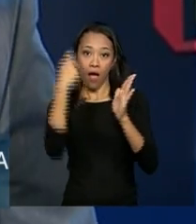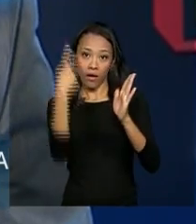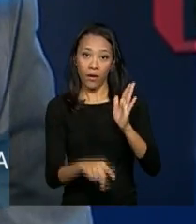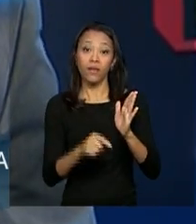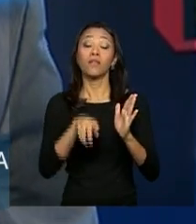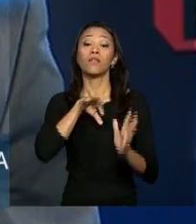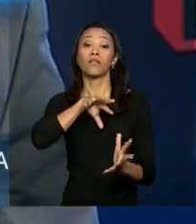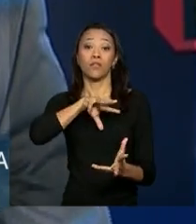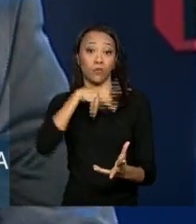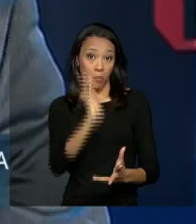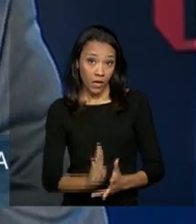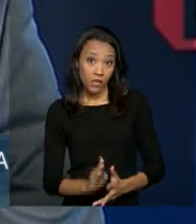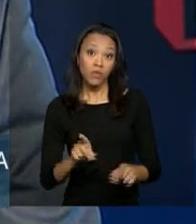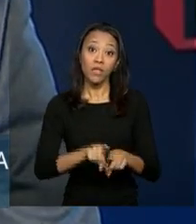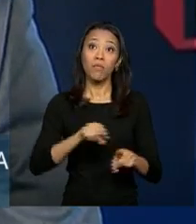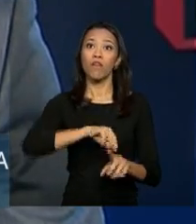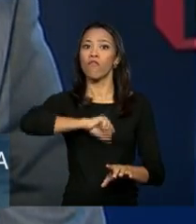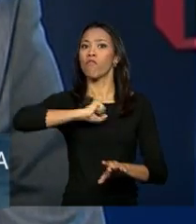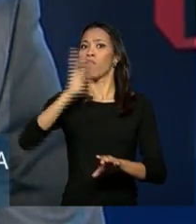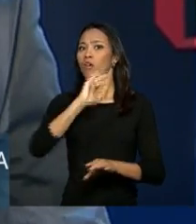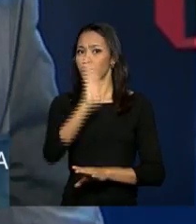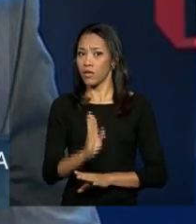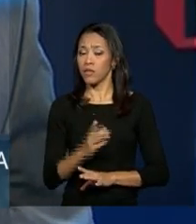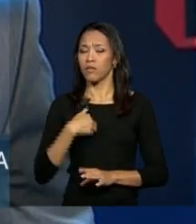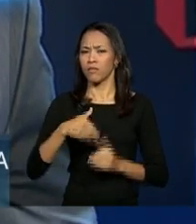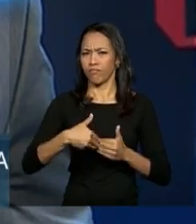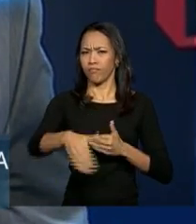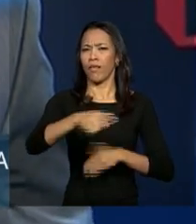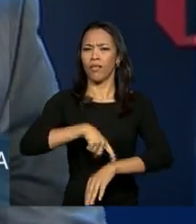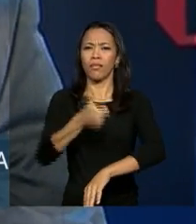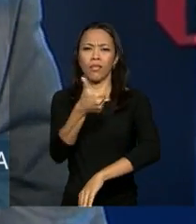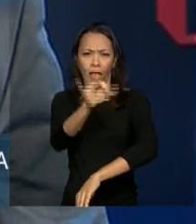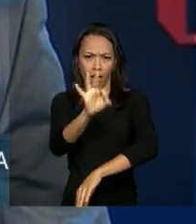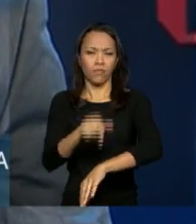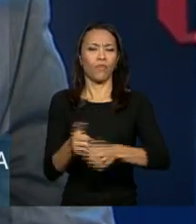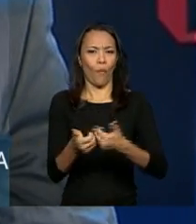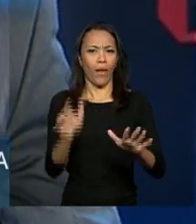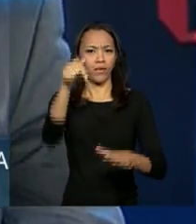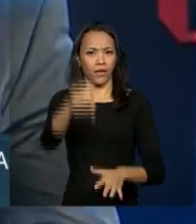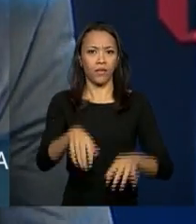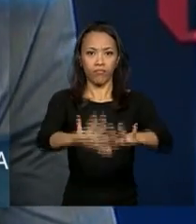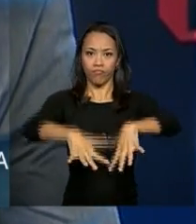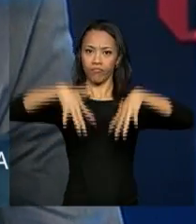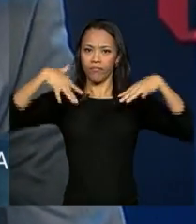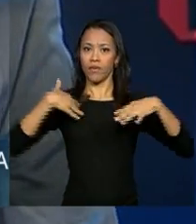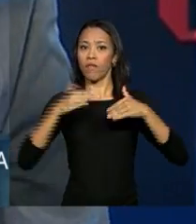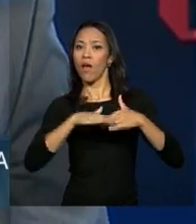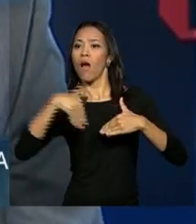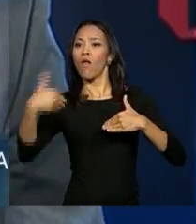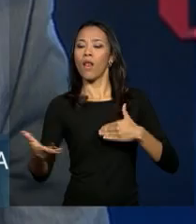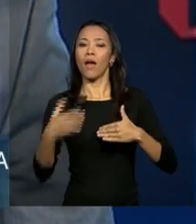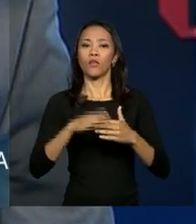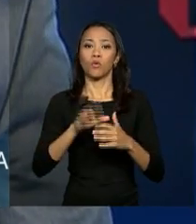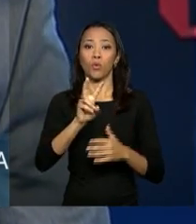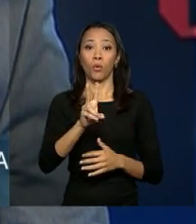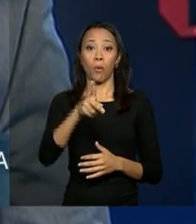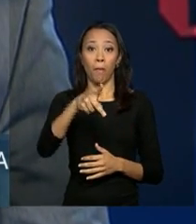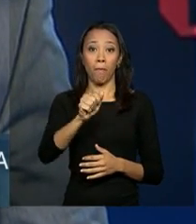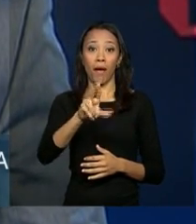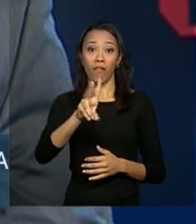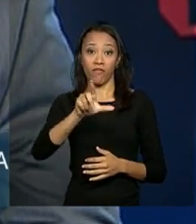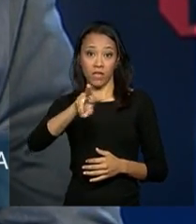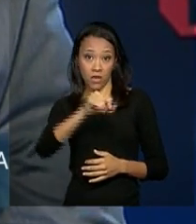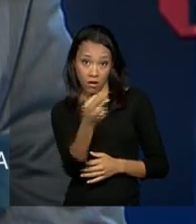25 países. Logo mais às 10 horas, acontece aqui, nesse auditório que fica ao lado do pavilhão de exposições do IMB,